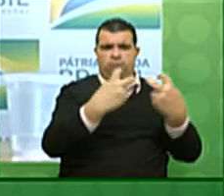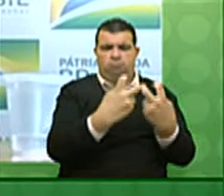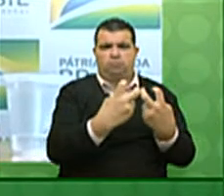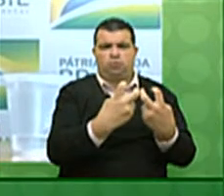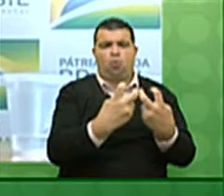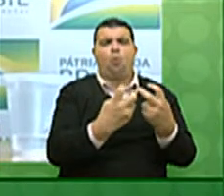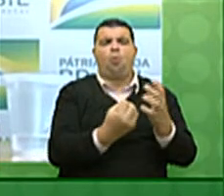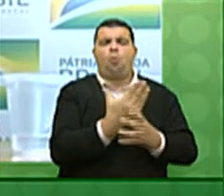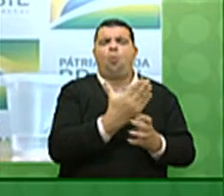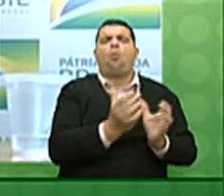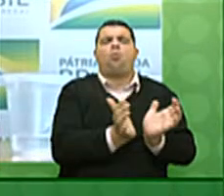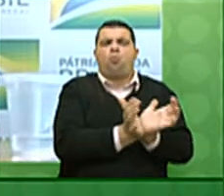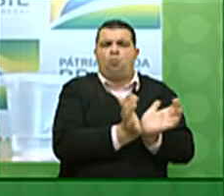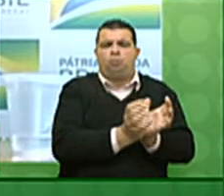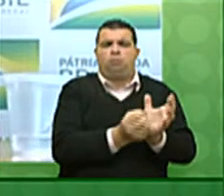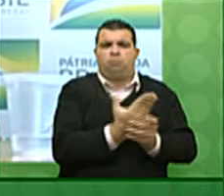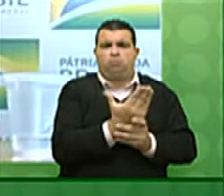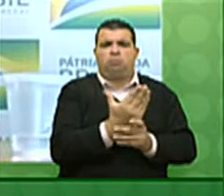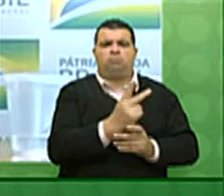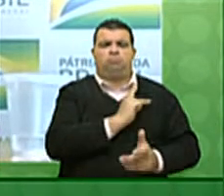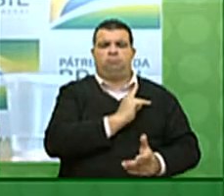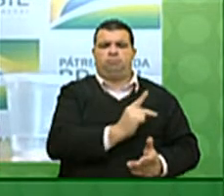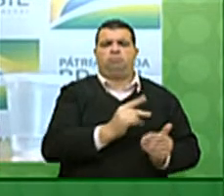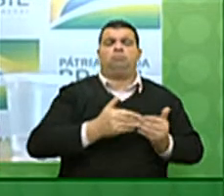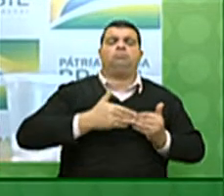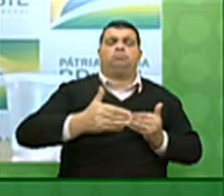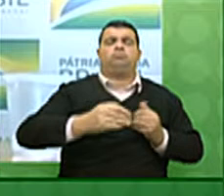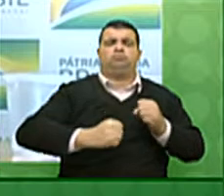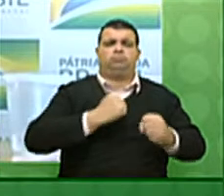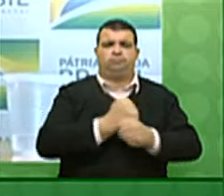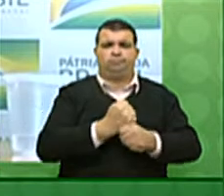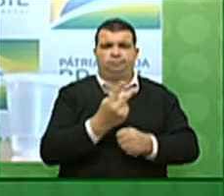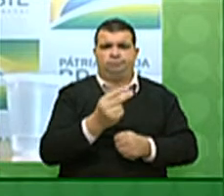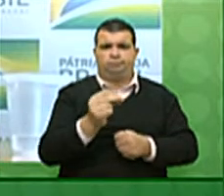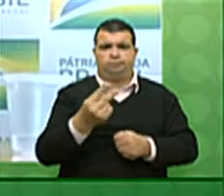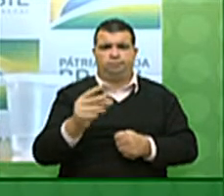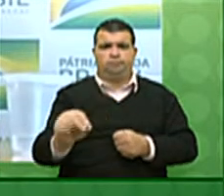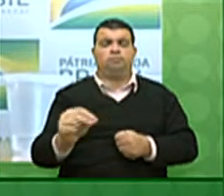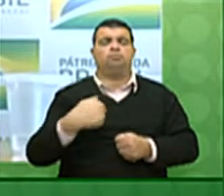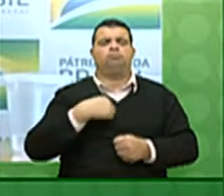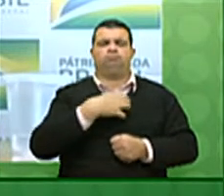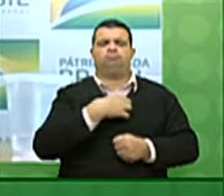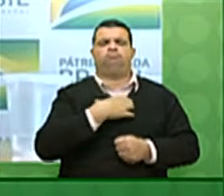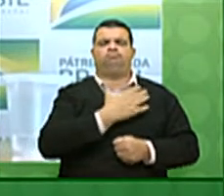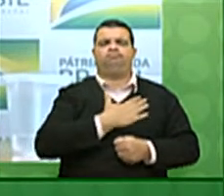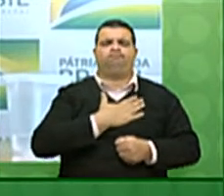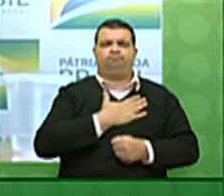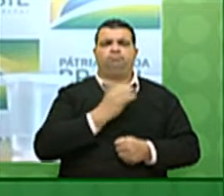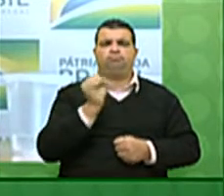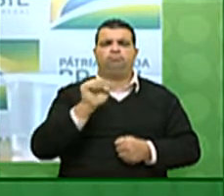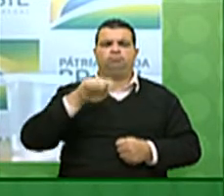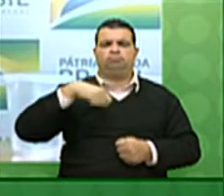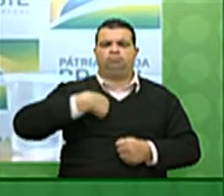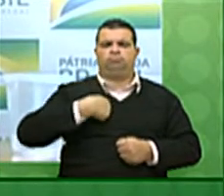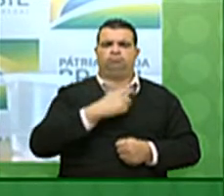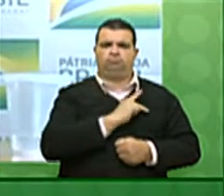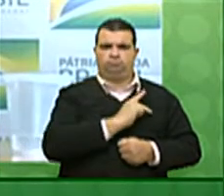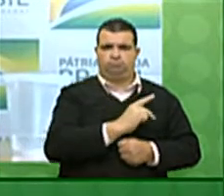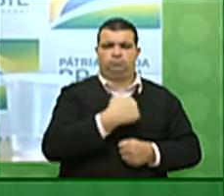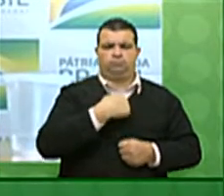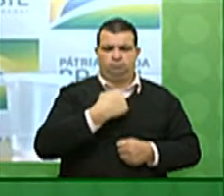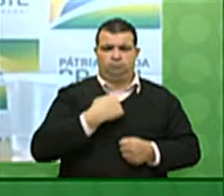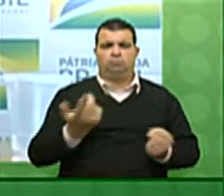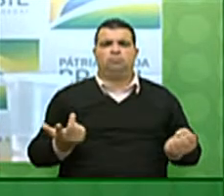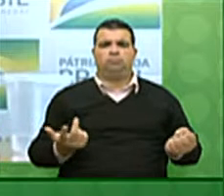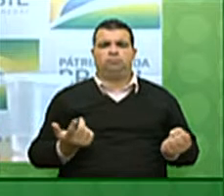recriado pelo nosso presidente no começo desse ano e que tenho a satisfação de presidir, estamos